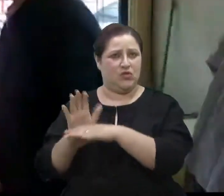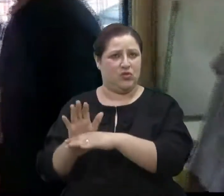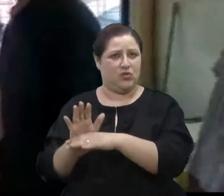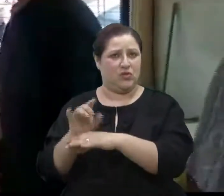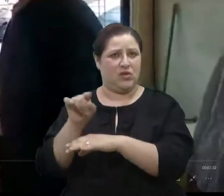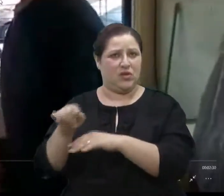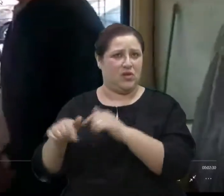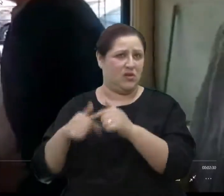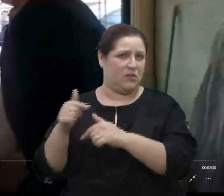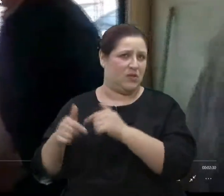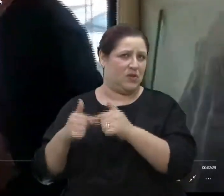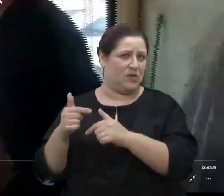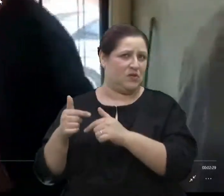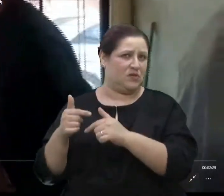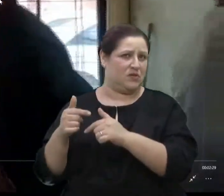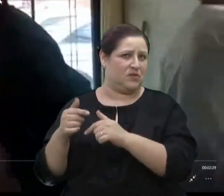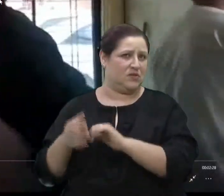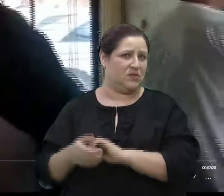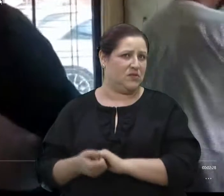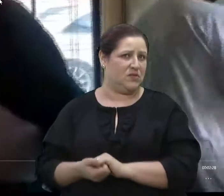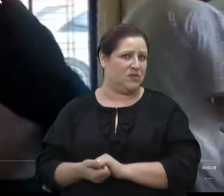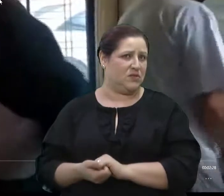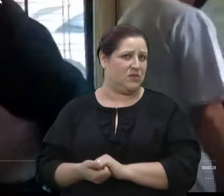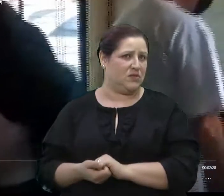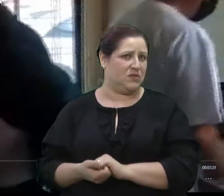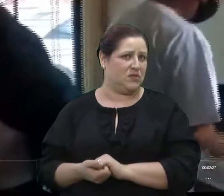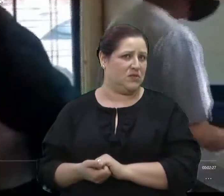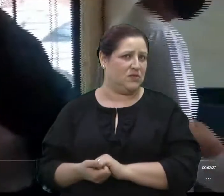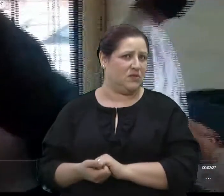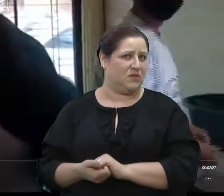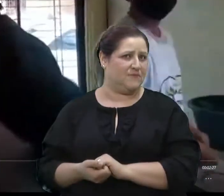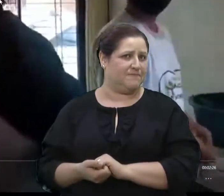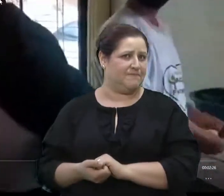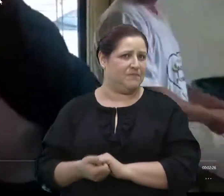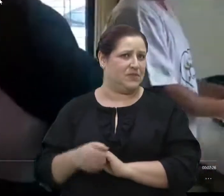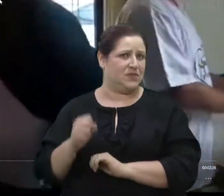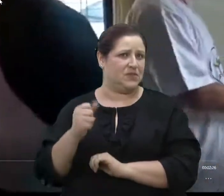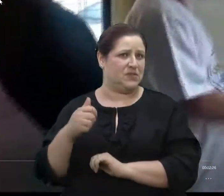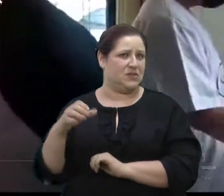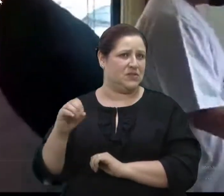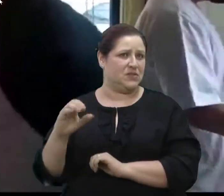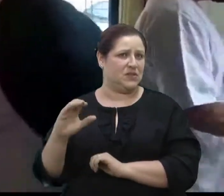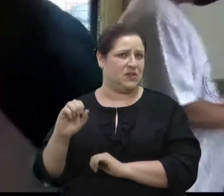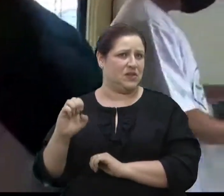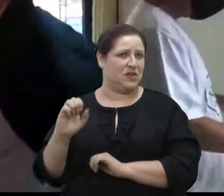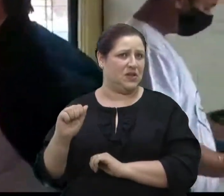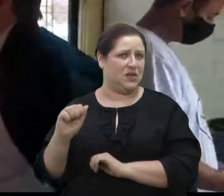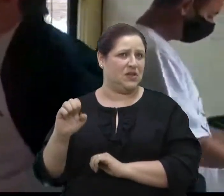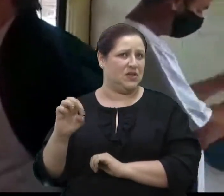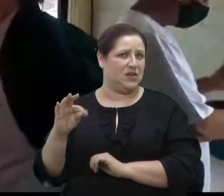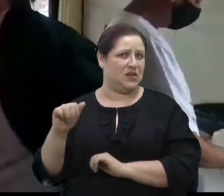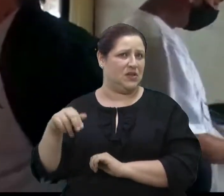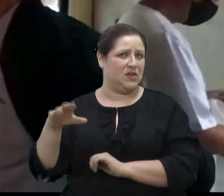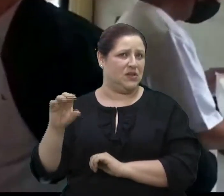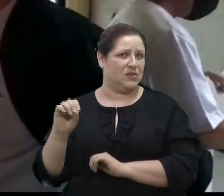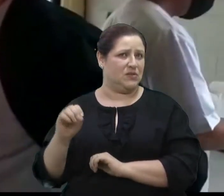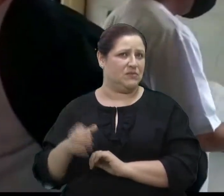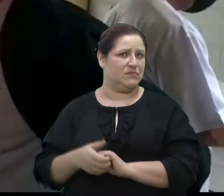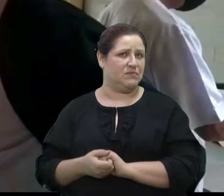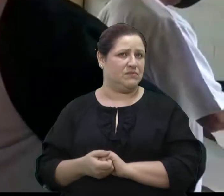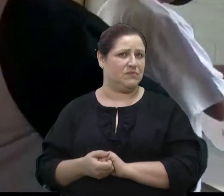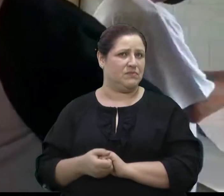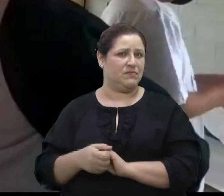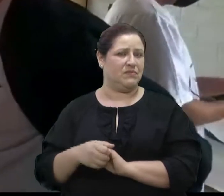no... lá no São Caidano que é um pastor que faz isso. vende fruta na